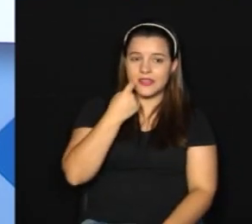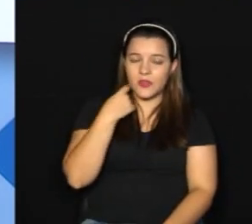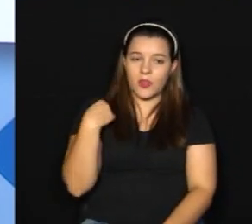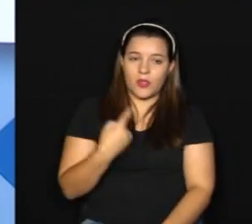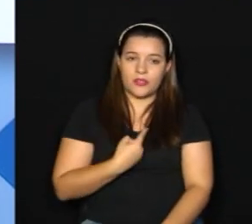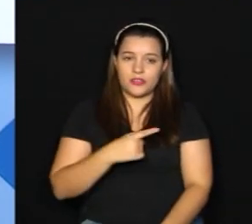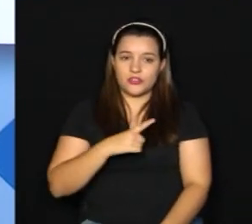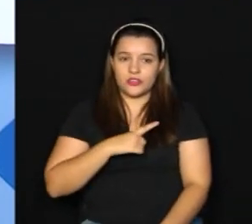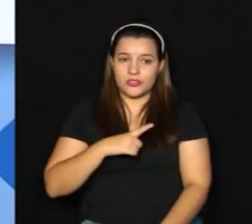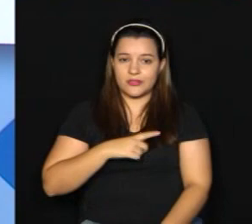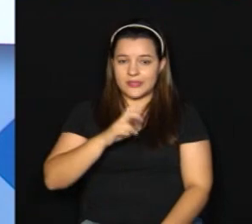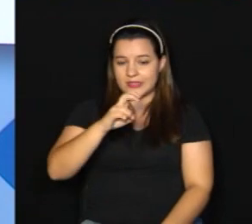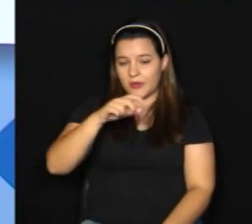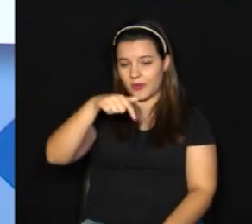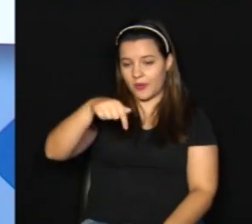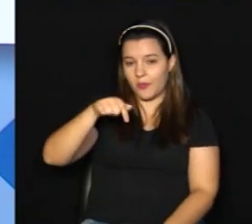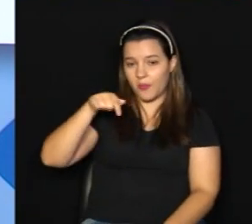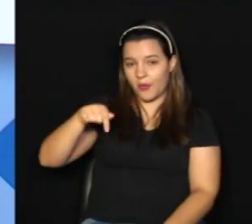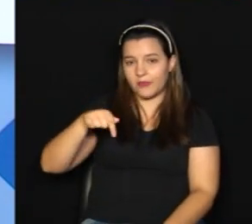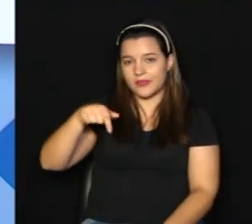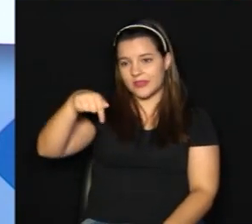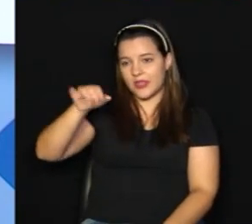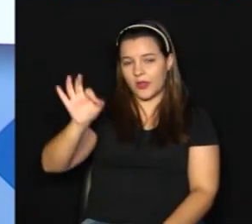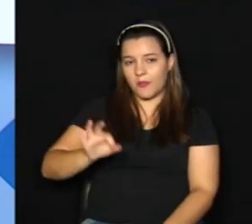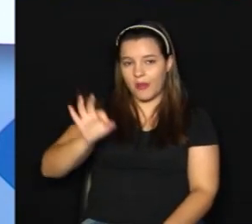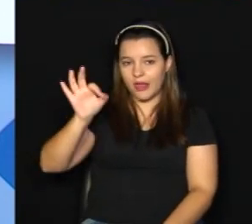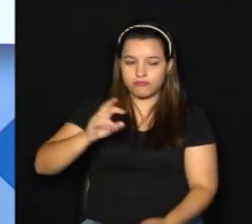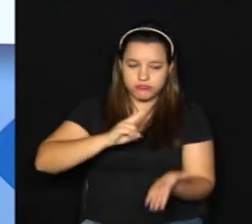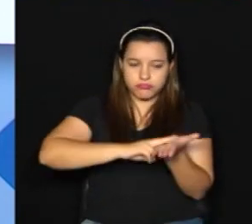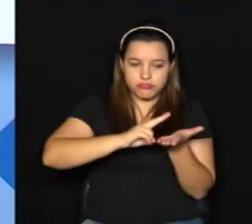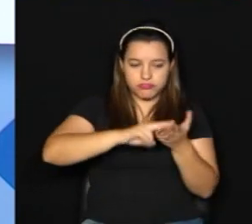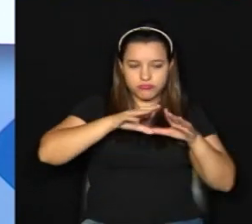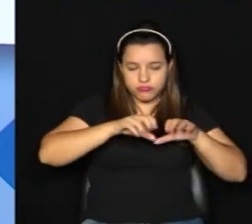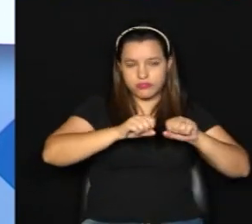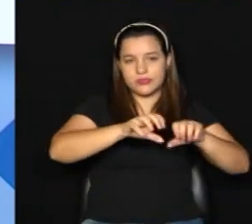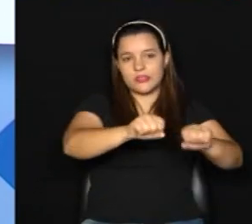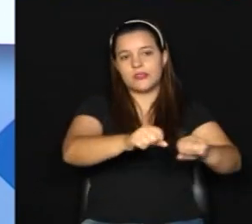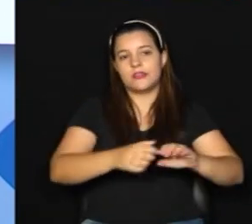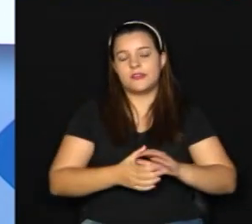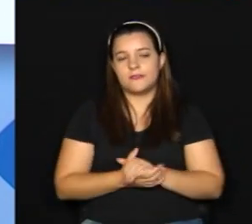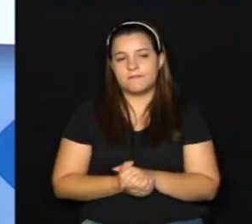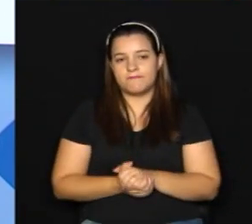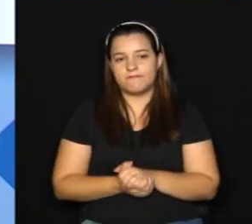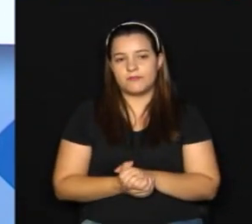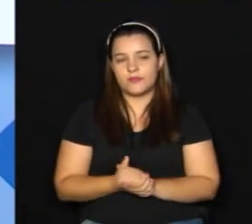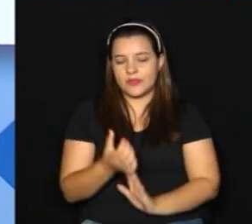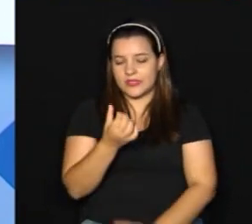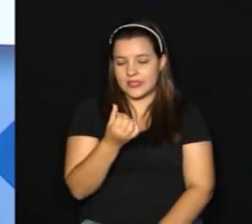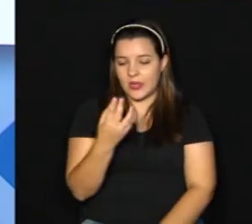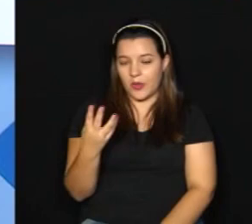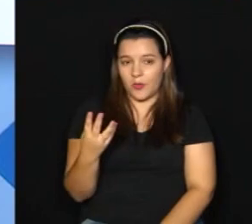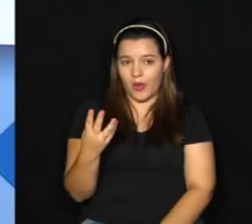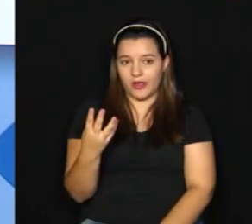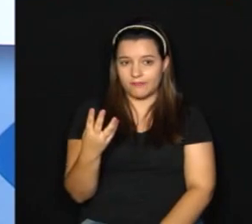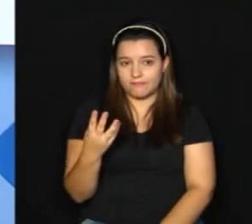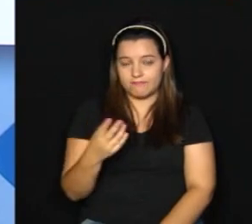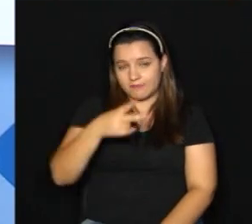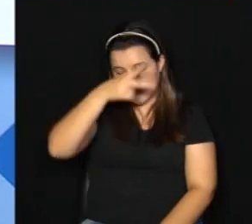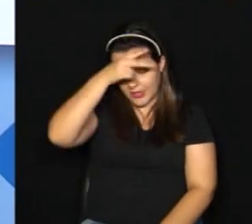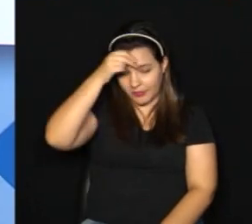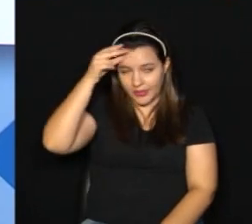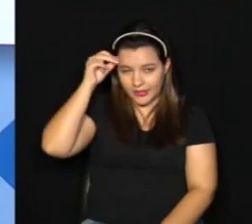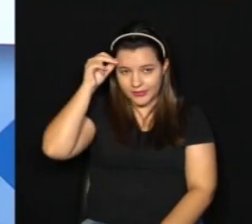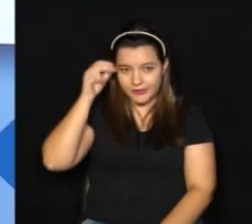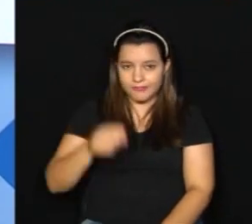57,7% dos leitos ocupados, sendo 64 leitos do municipal, dos quais